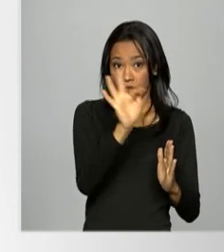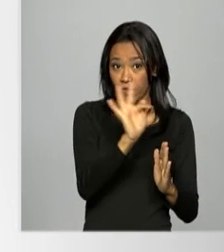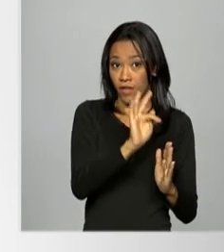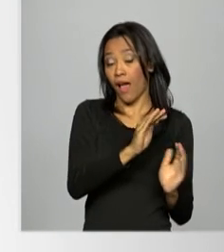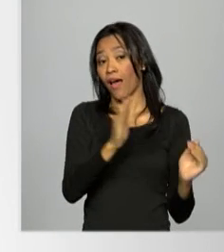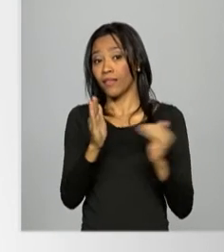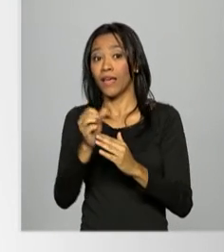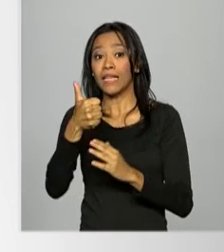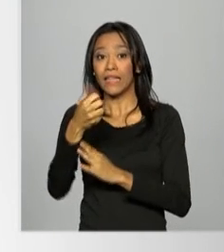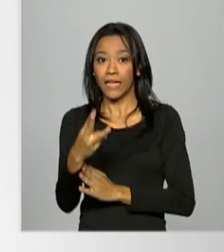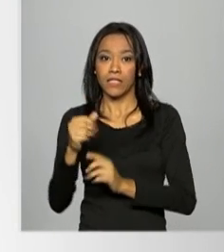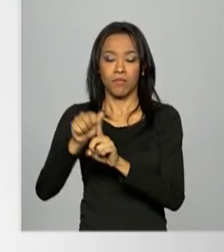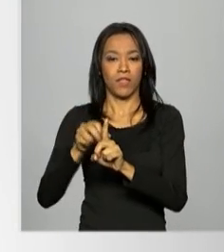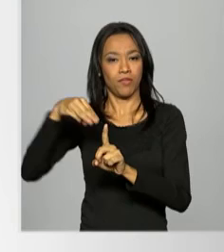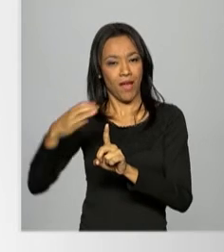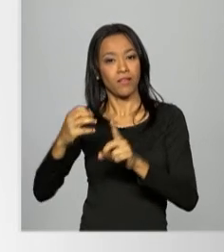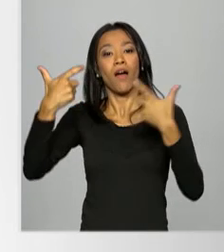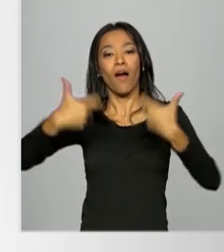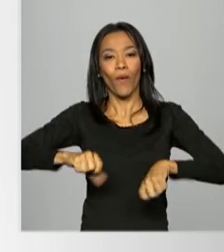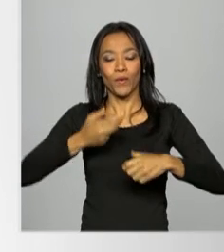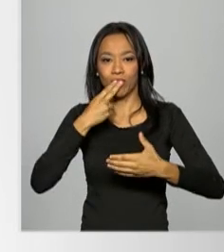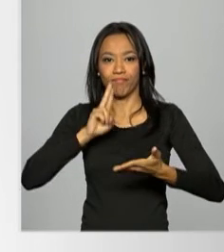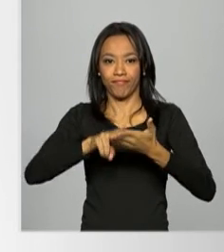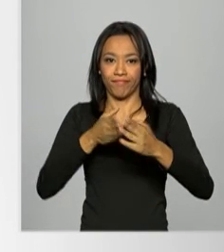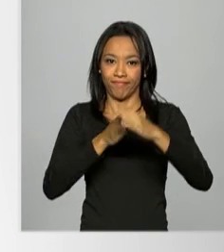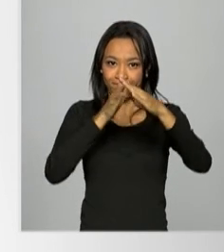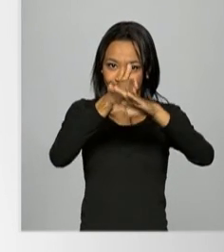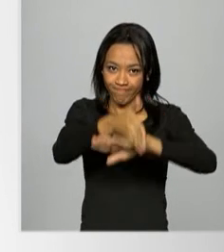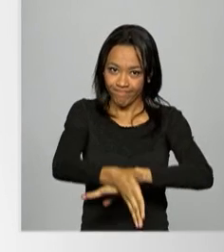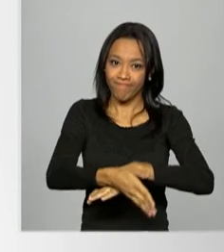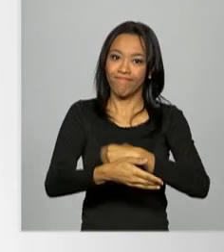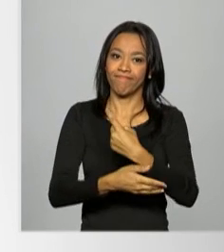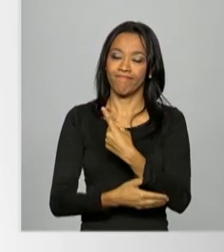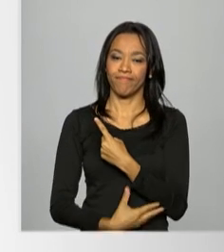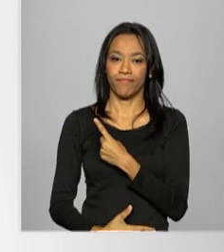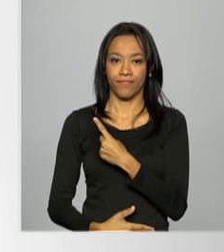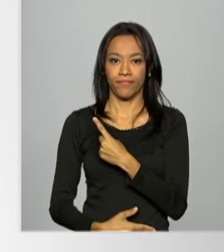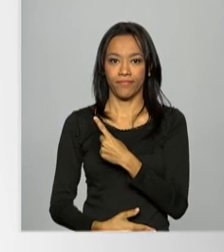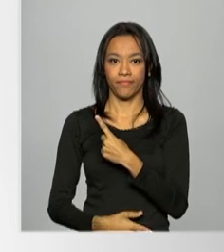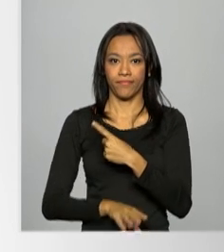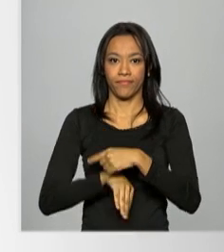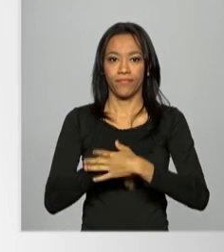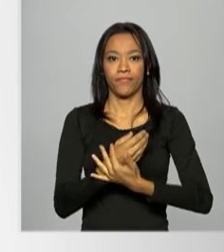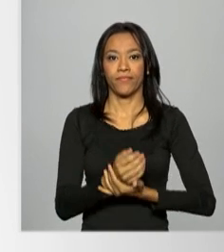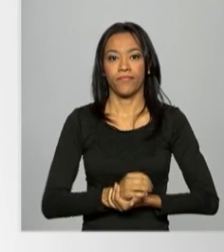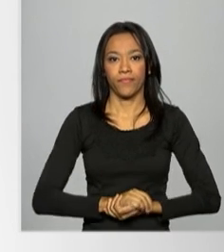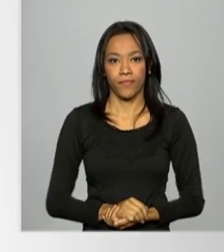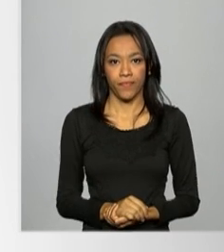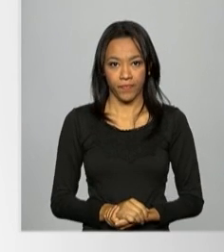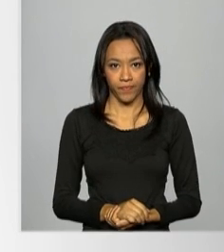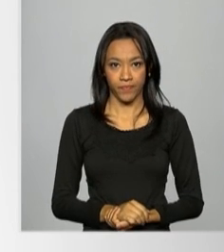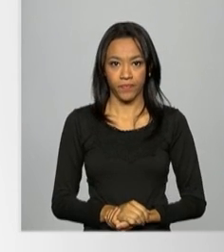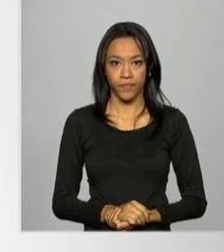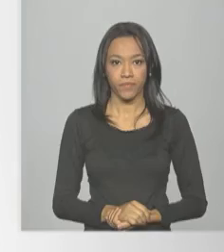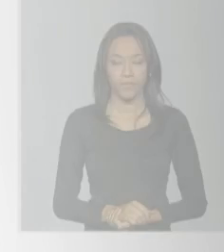a 13 de março no site dos Correios, www.correios.com.br.